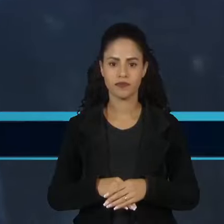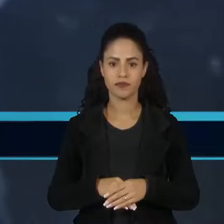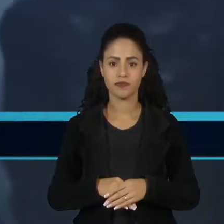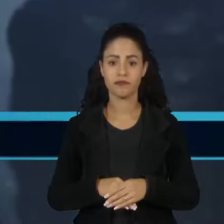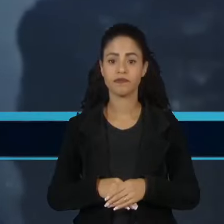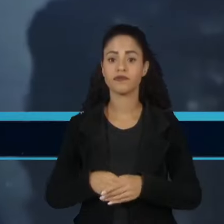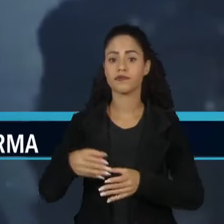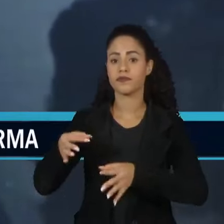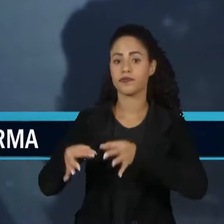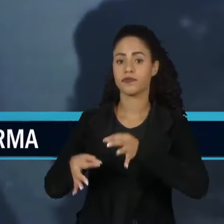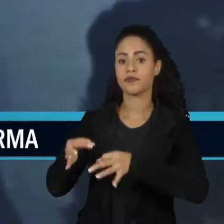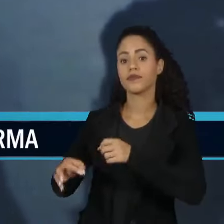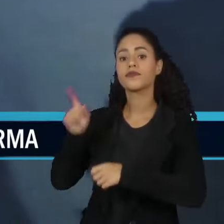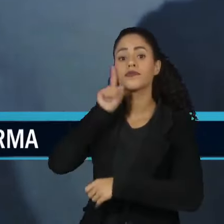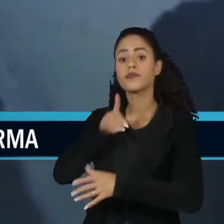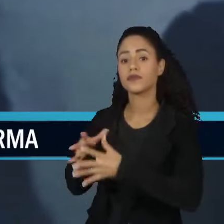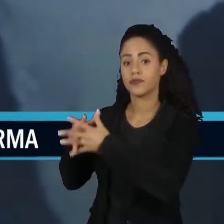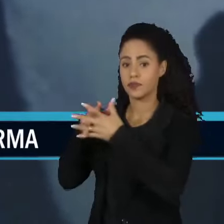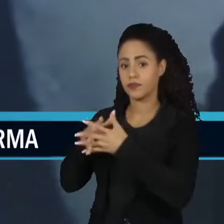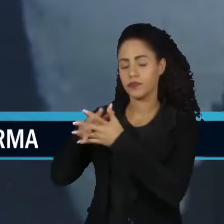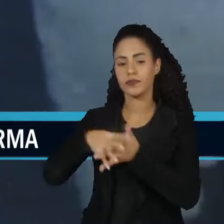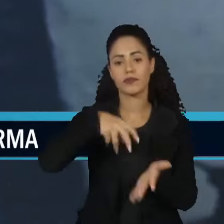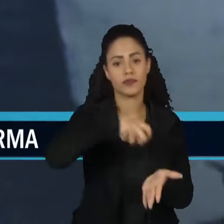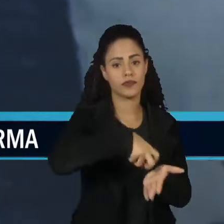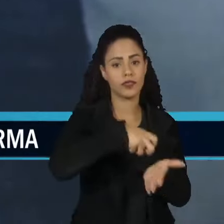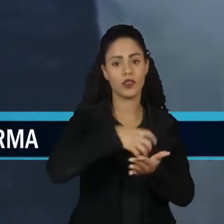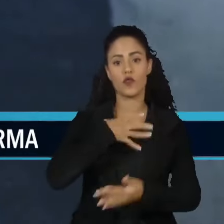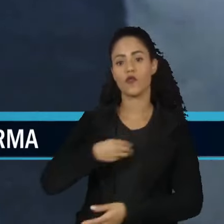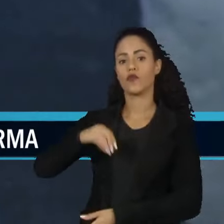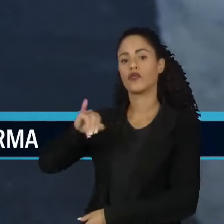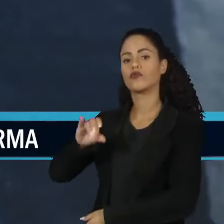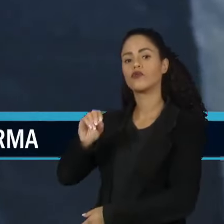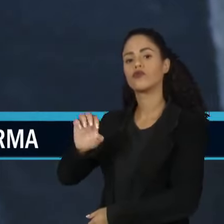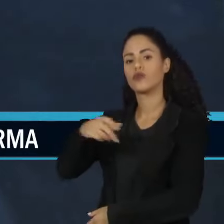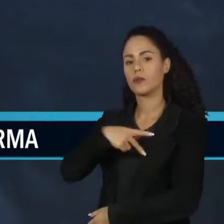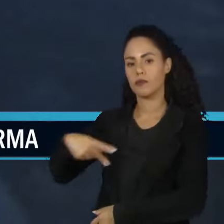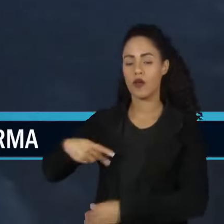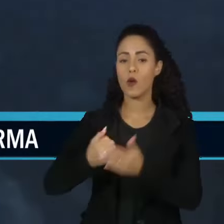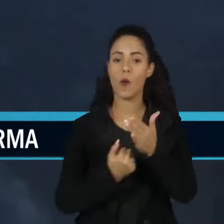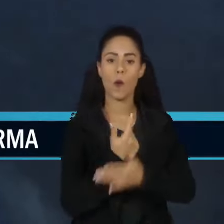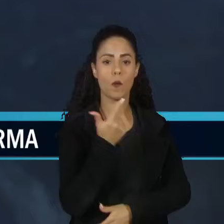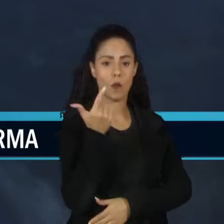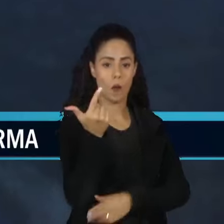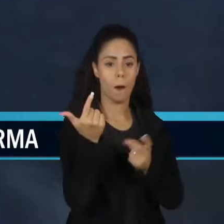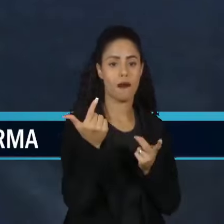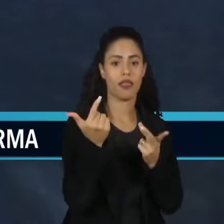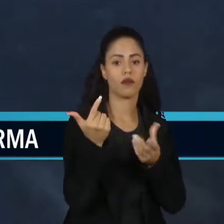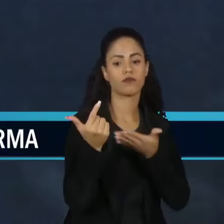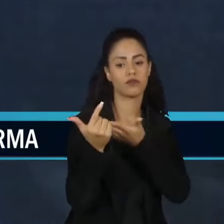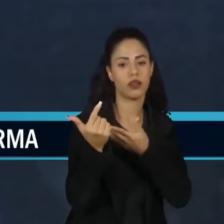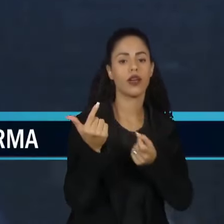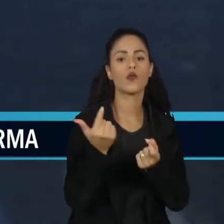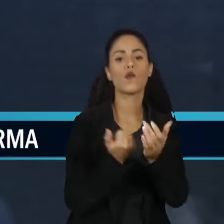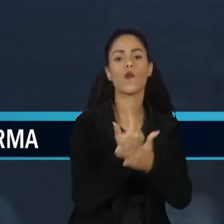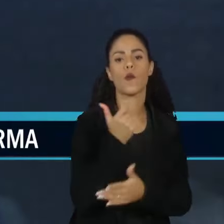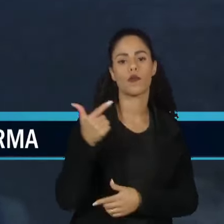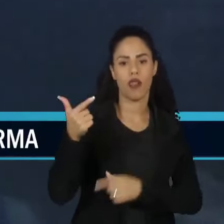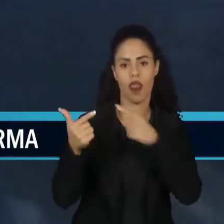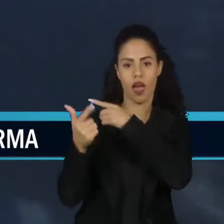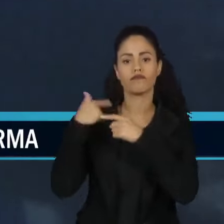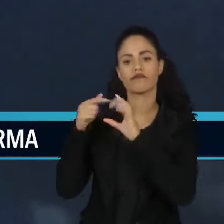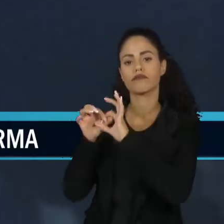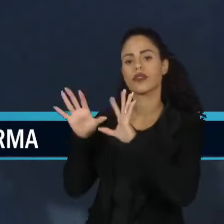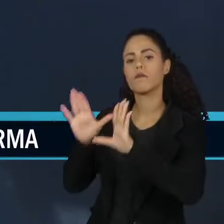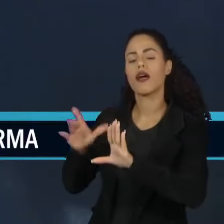A Justiça dos Estados Unidos condenou o filho do presidente Joe Biden por compra ilegal de um revólver. A posse de armas é legalizada no país,